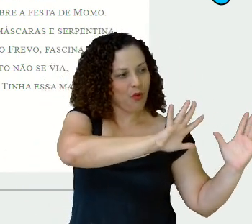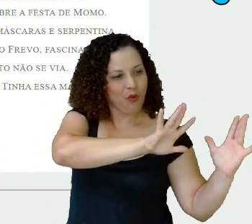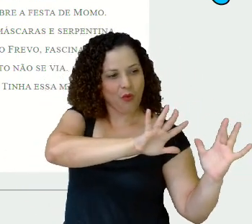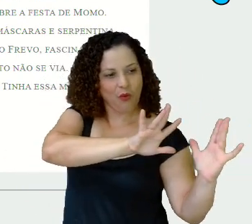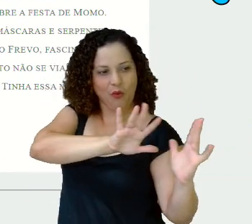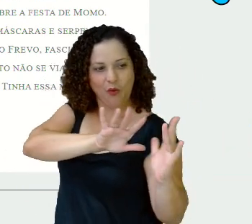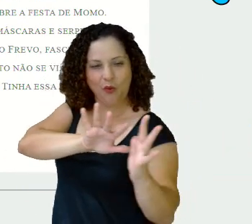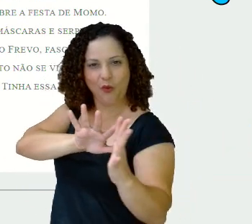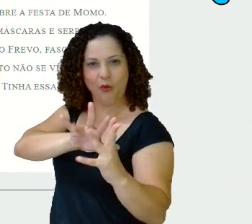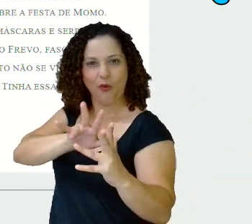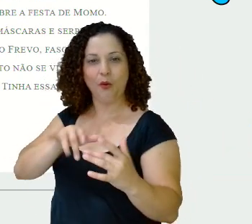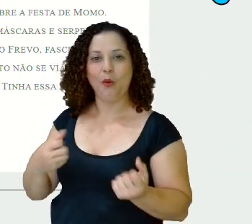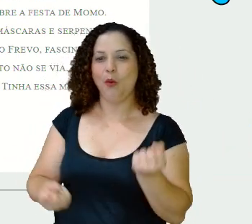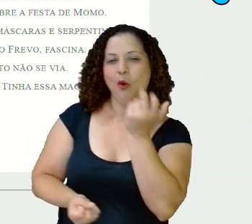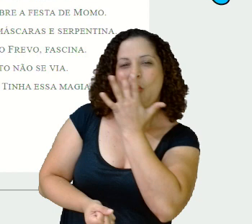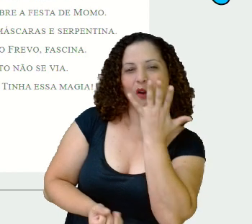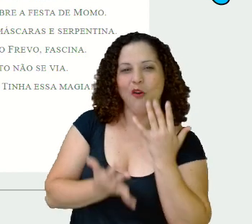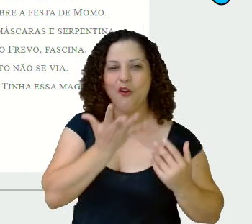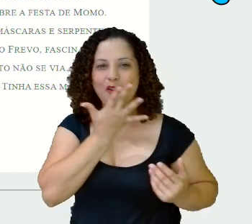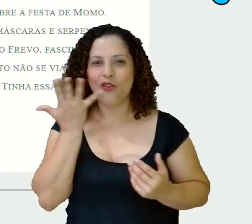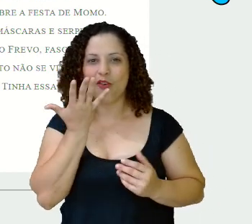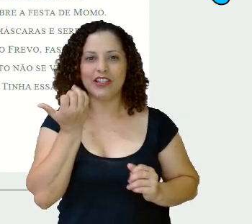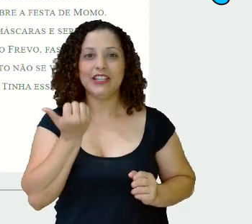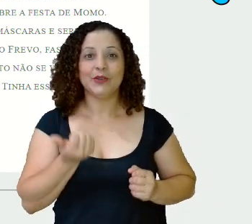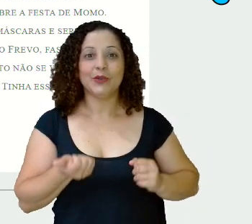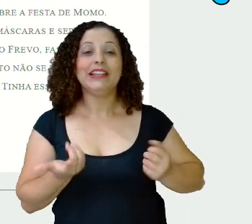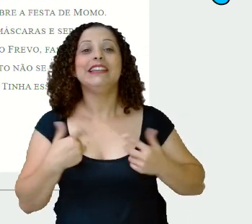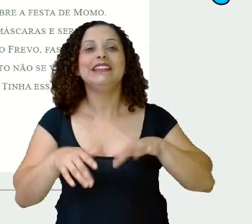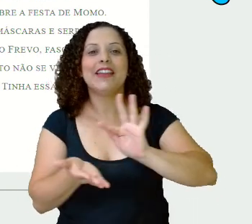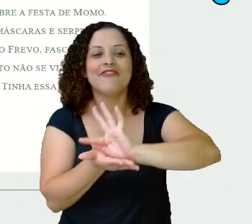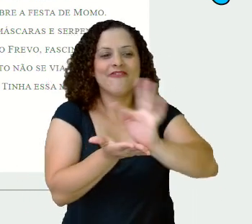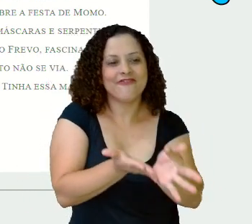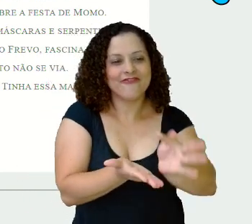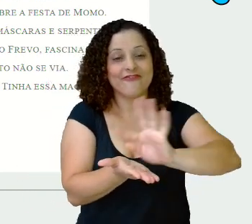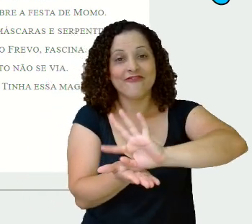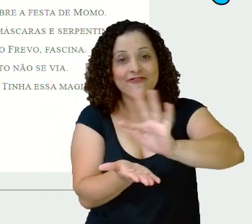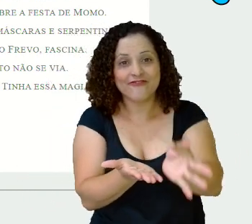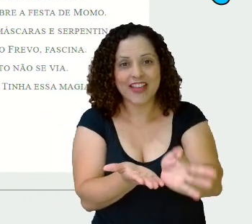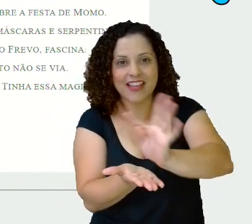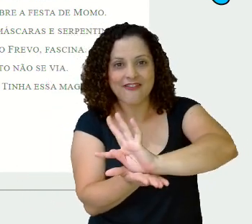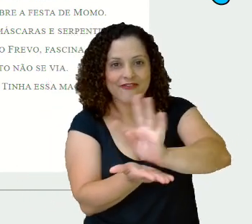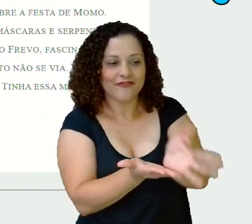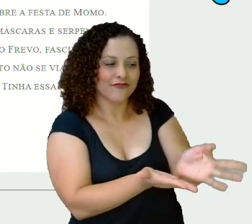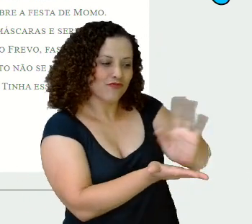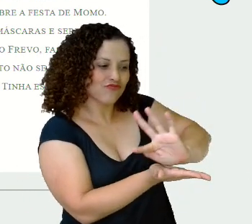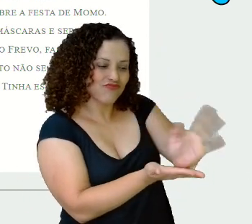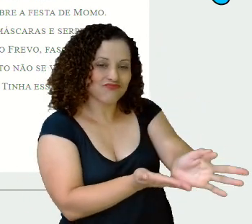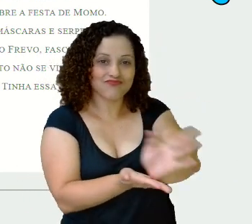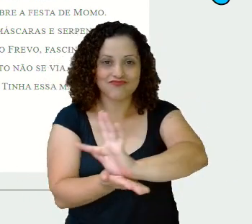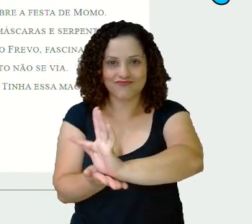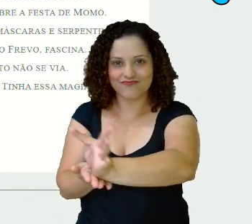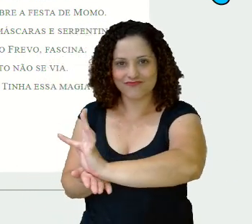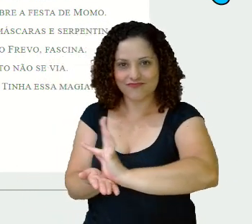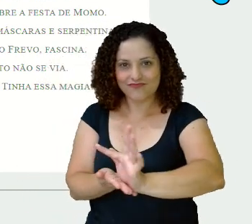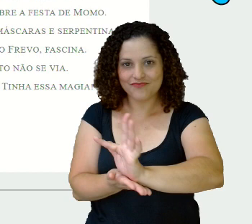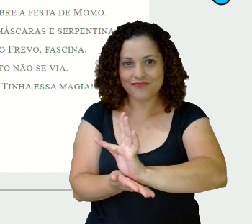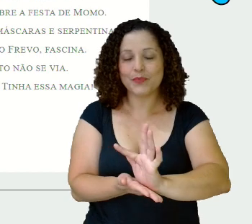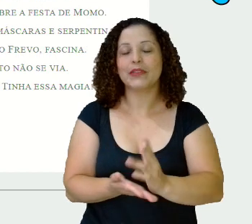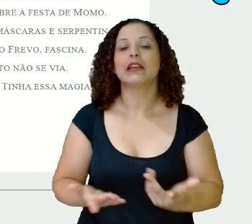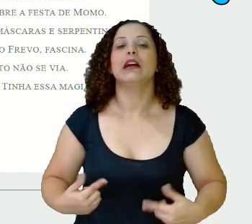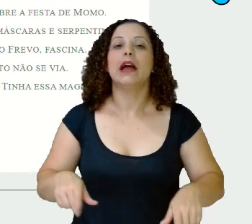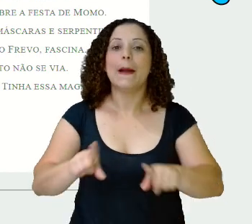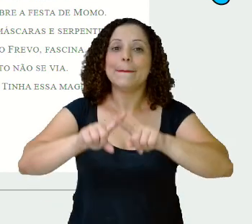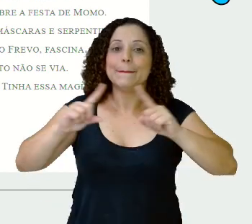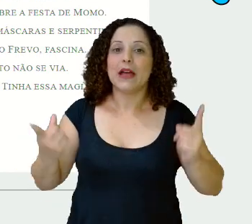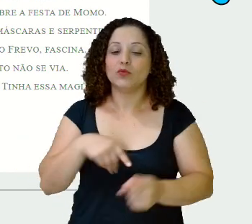fascina Era um dia especial, como há muito não se via